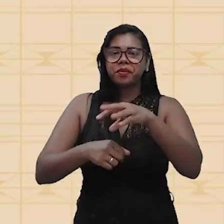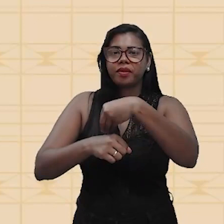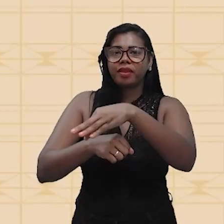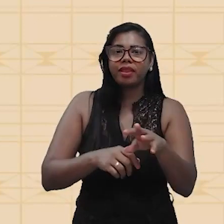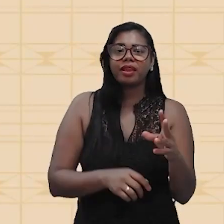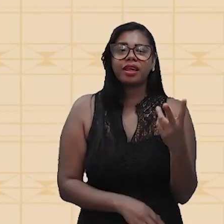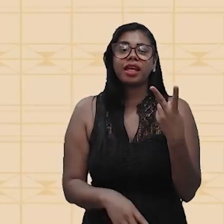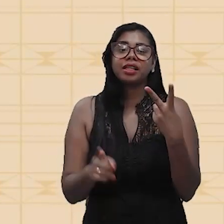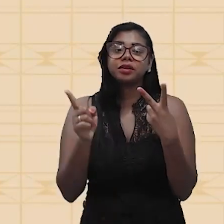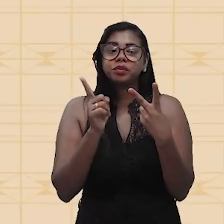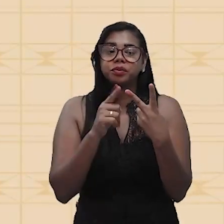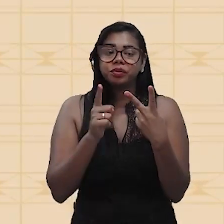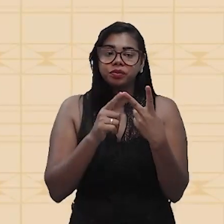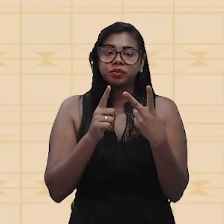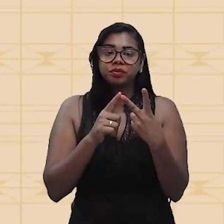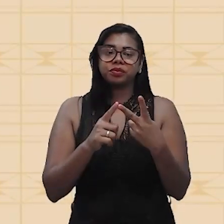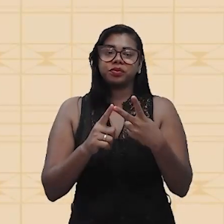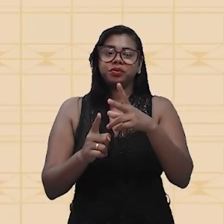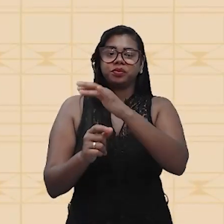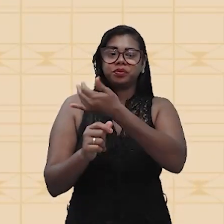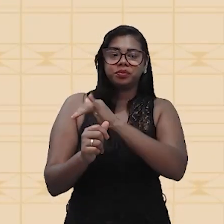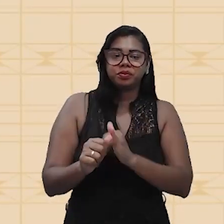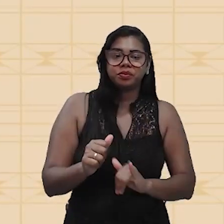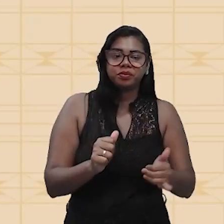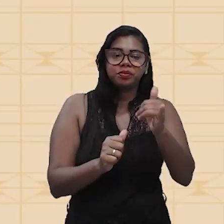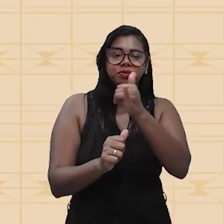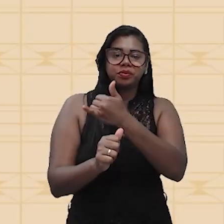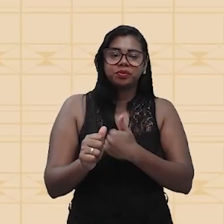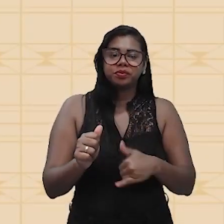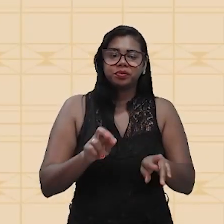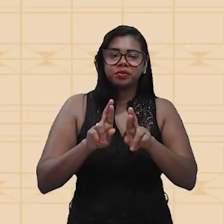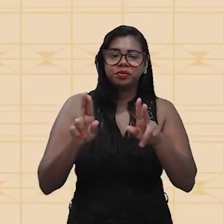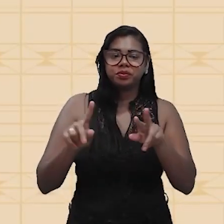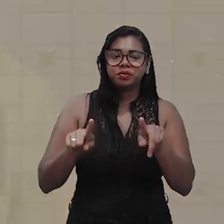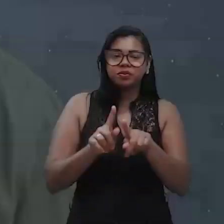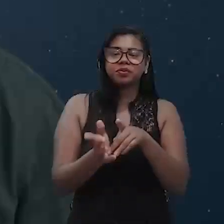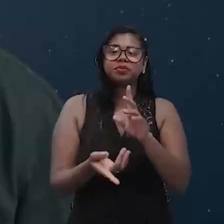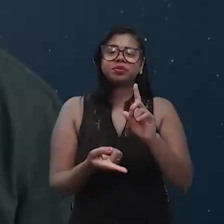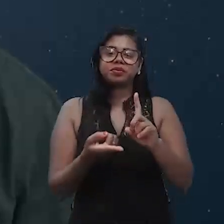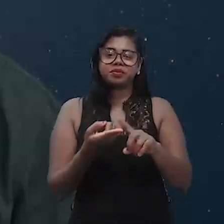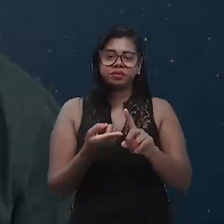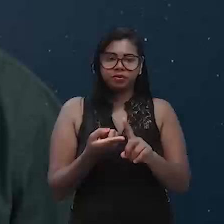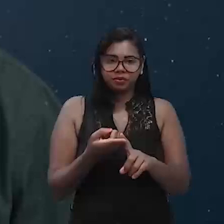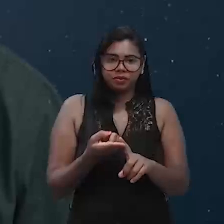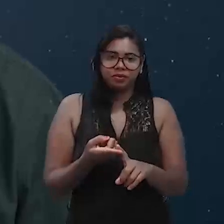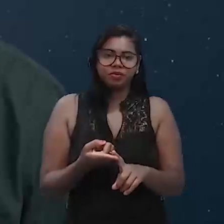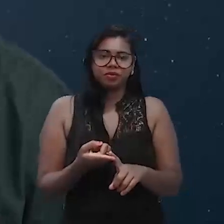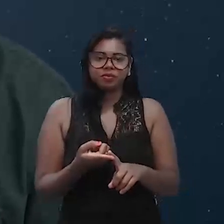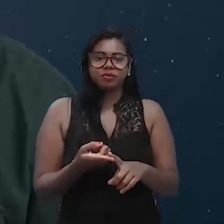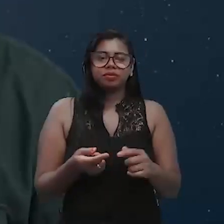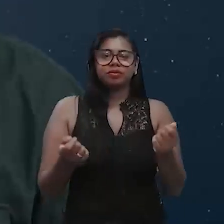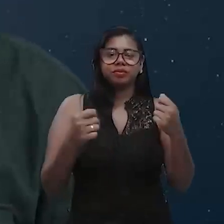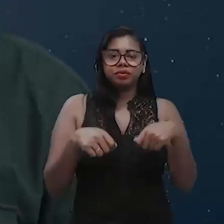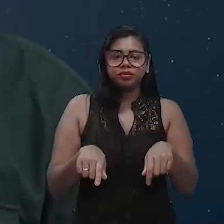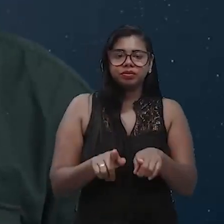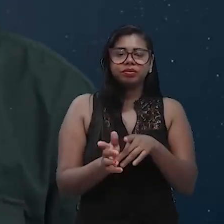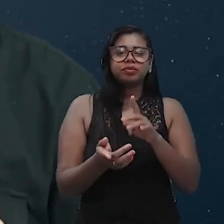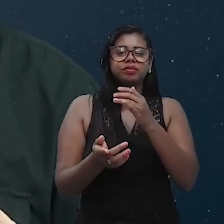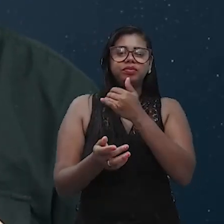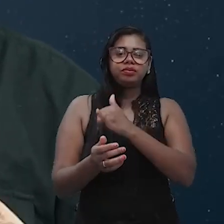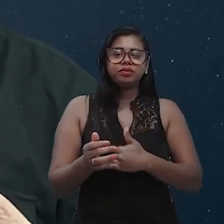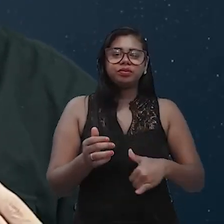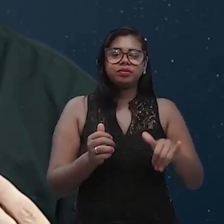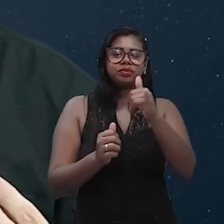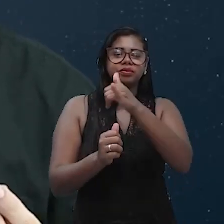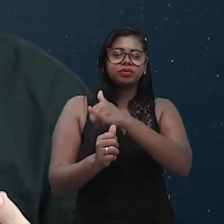pontos de energias diferentes, pontos esses chamados de potenciais elétricos,